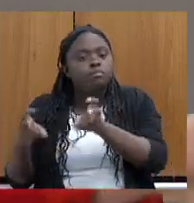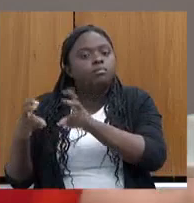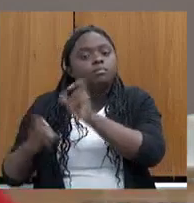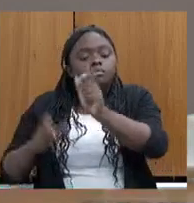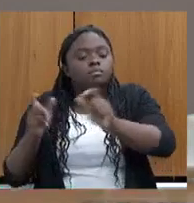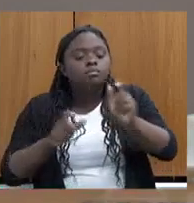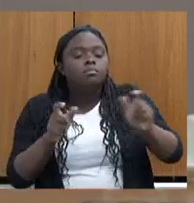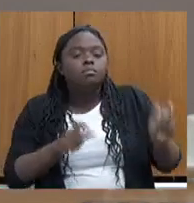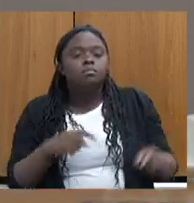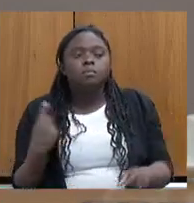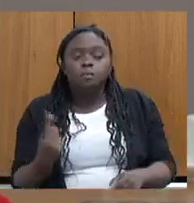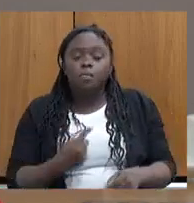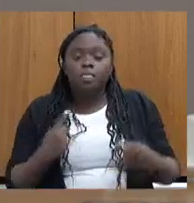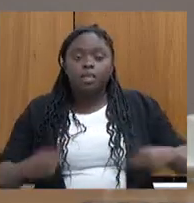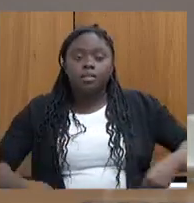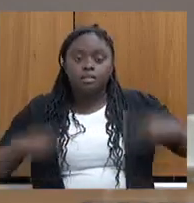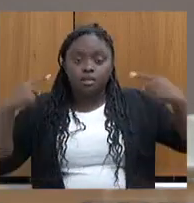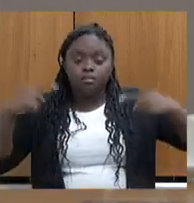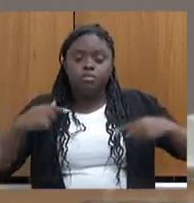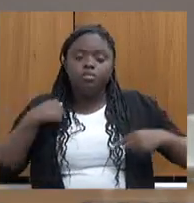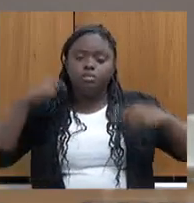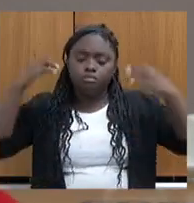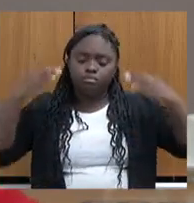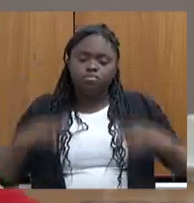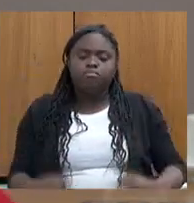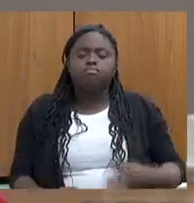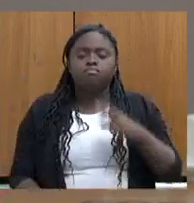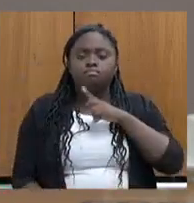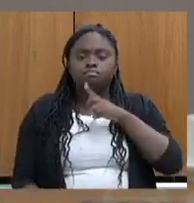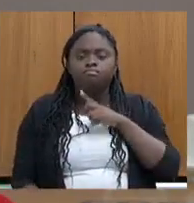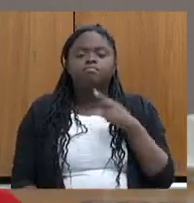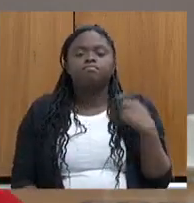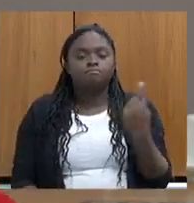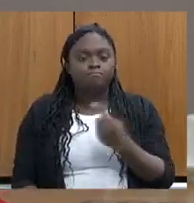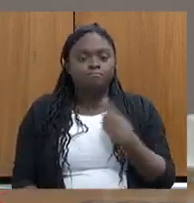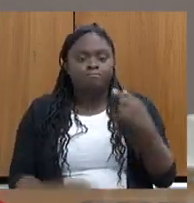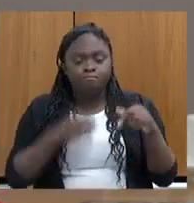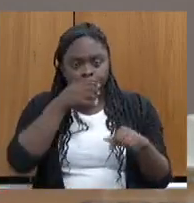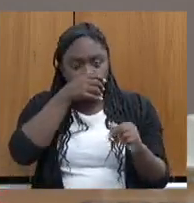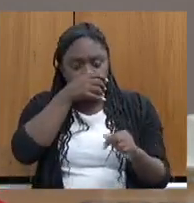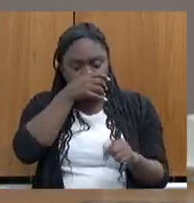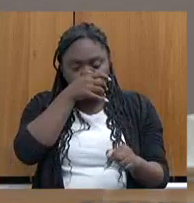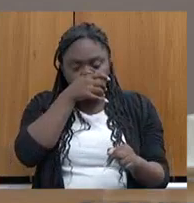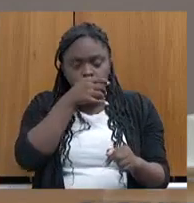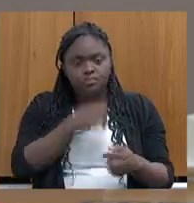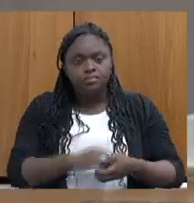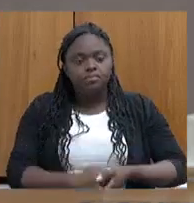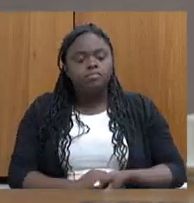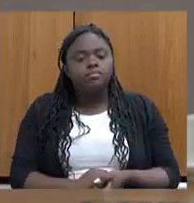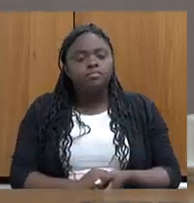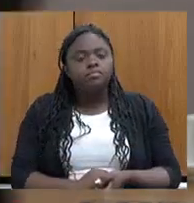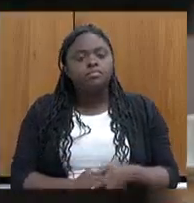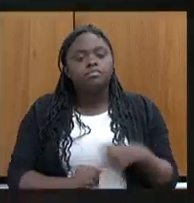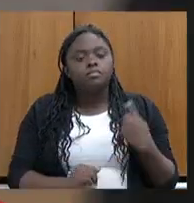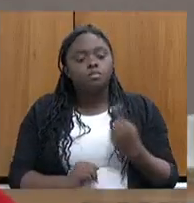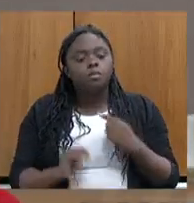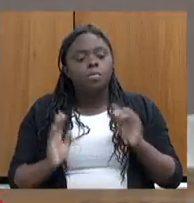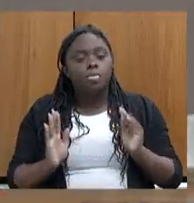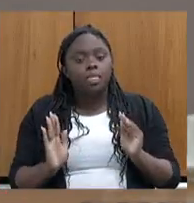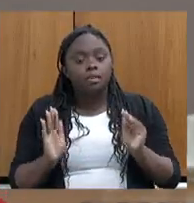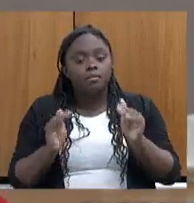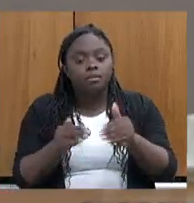o nosso grande desafio e eu tenho certeza disso, tá? E nós vamos aqui... Este é o nosso foco